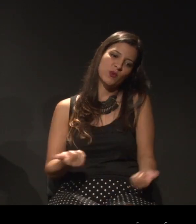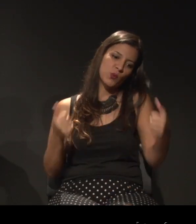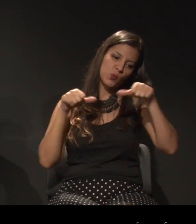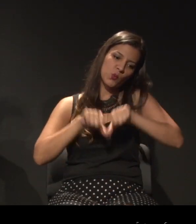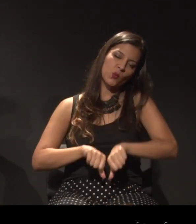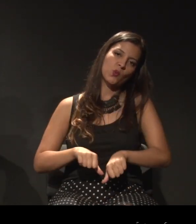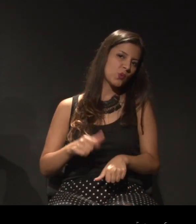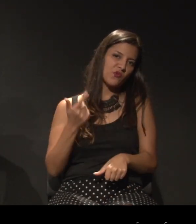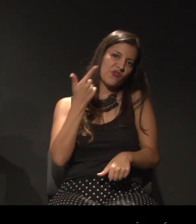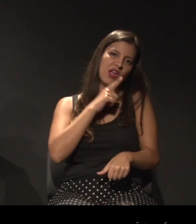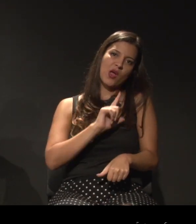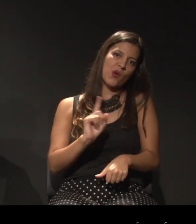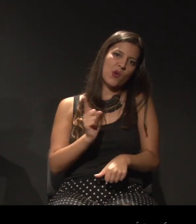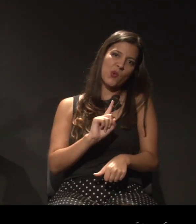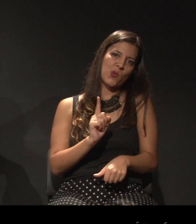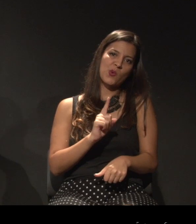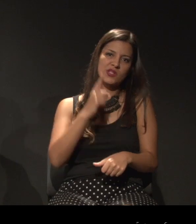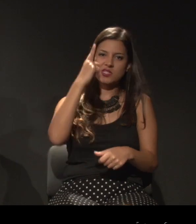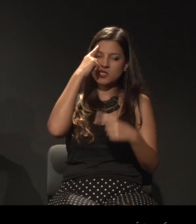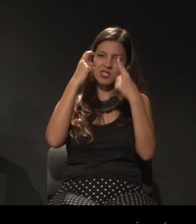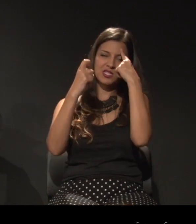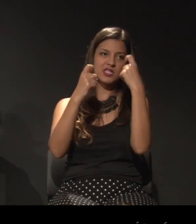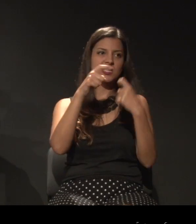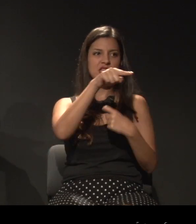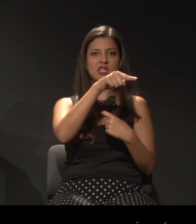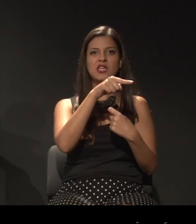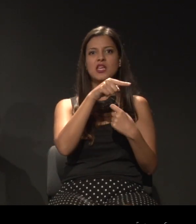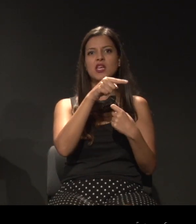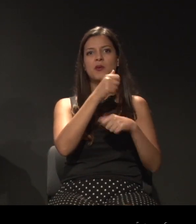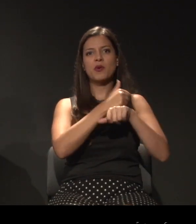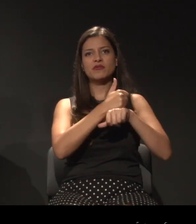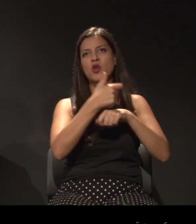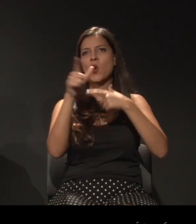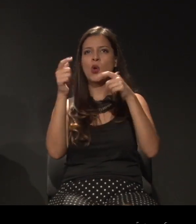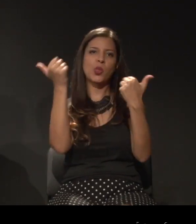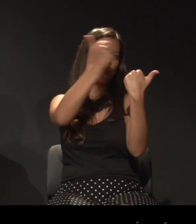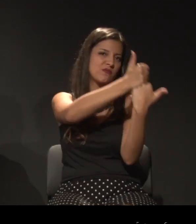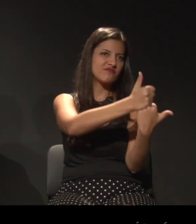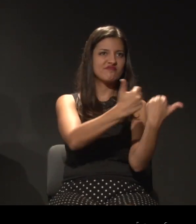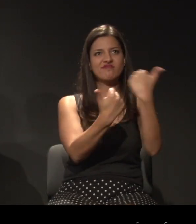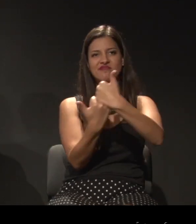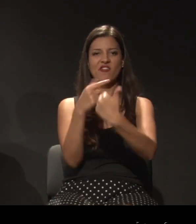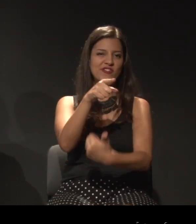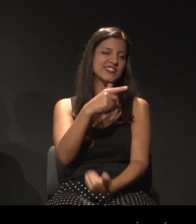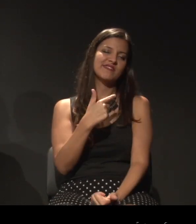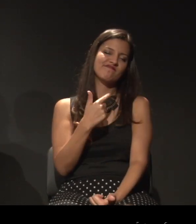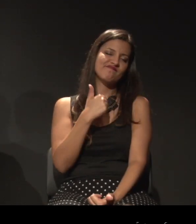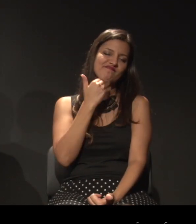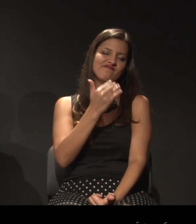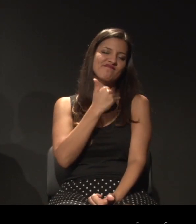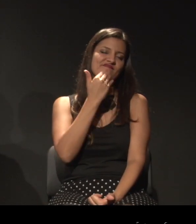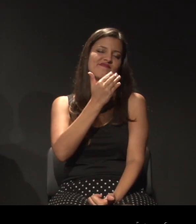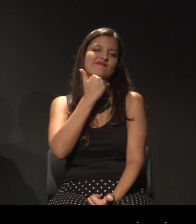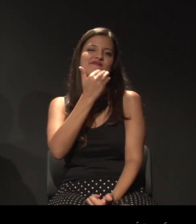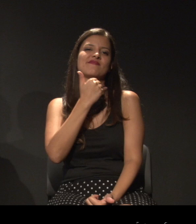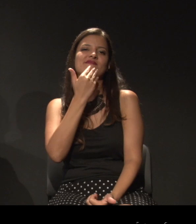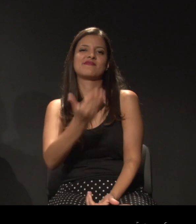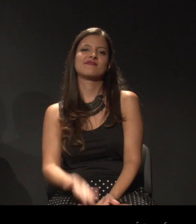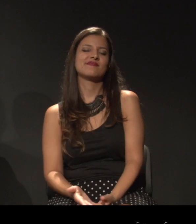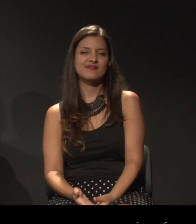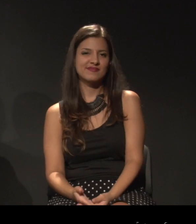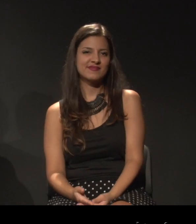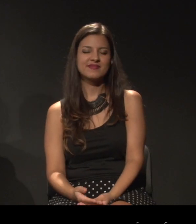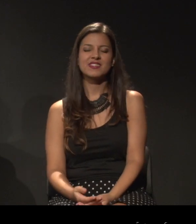substituir o criador tal, ou o criador Y, ou o criador X, é raro